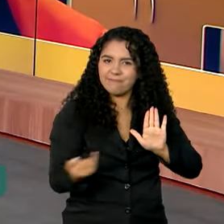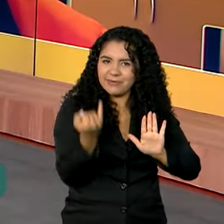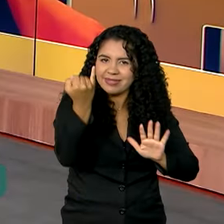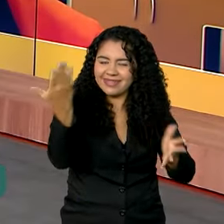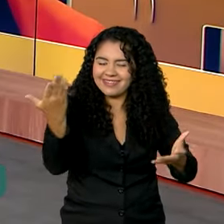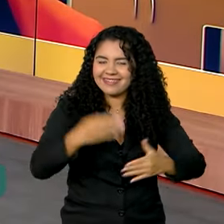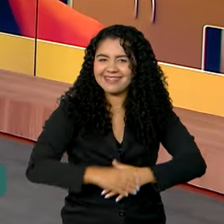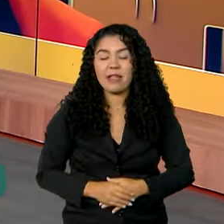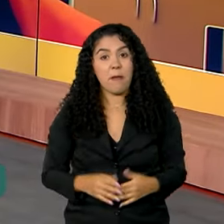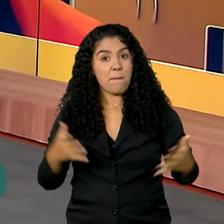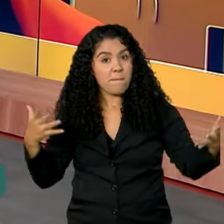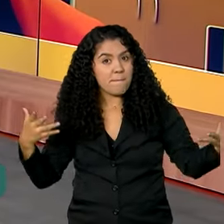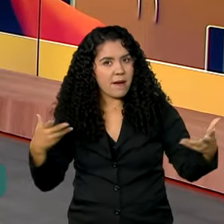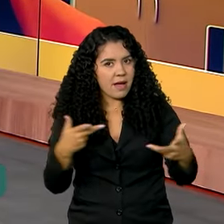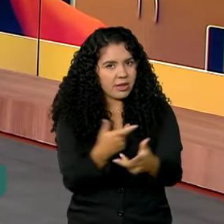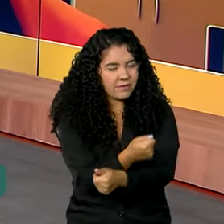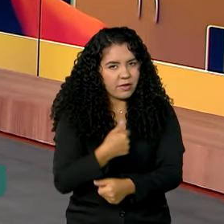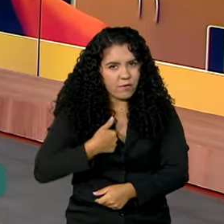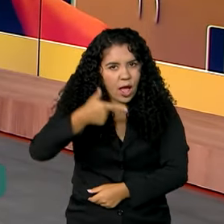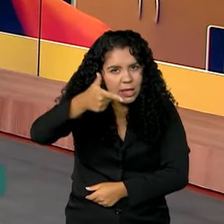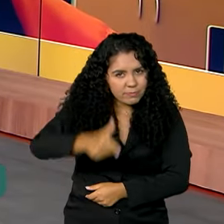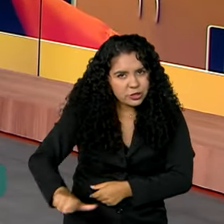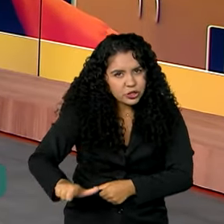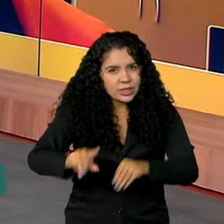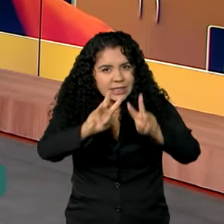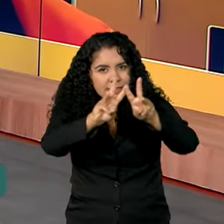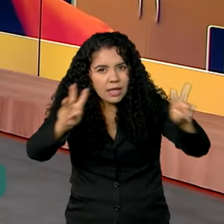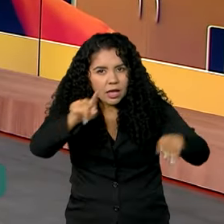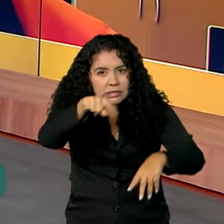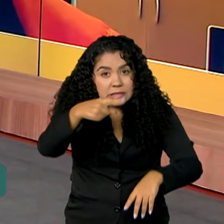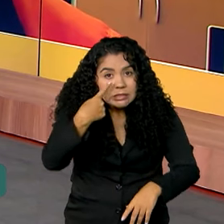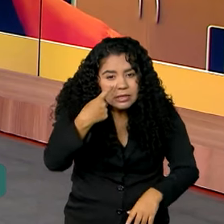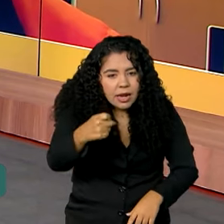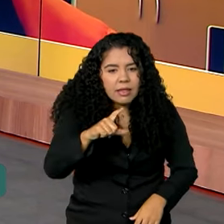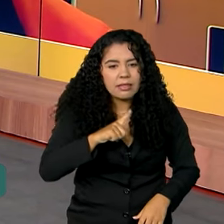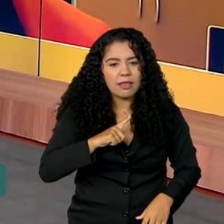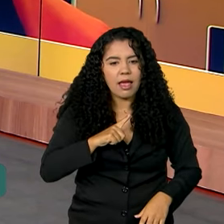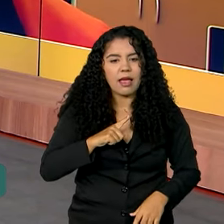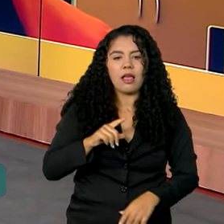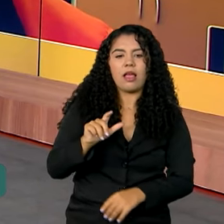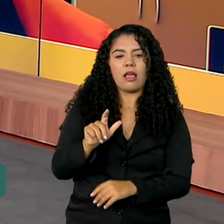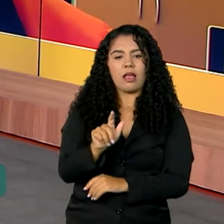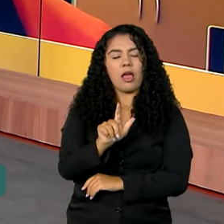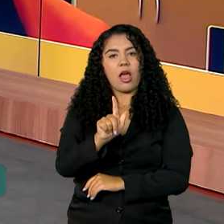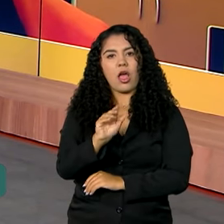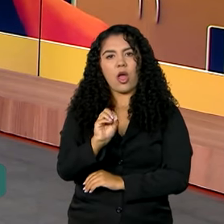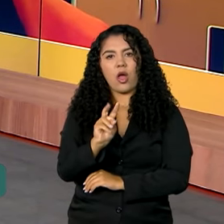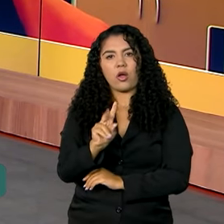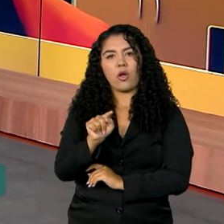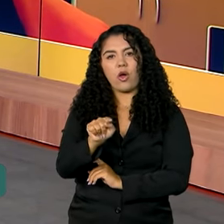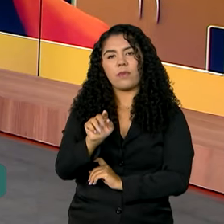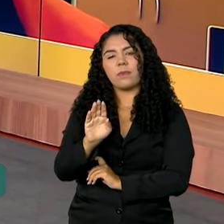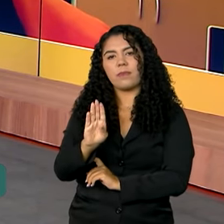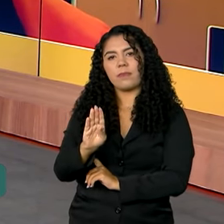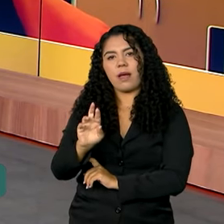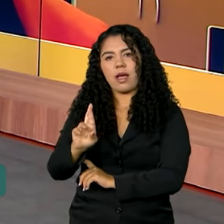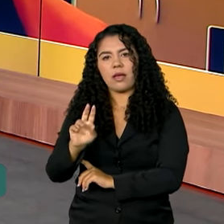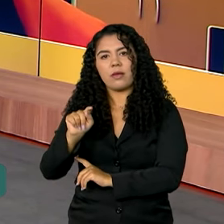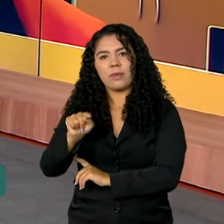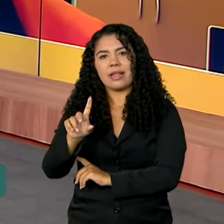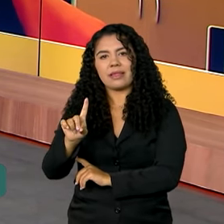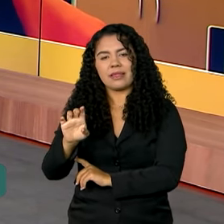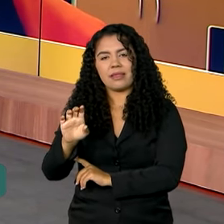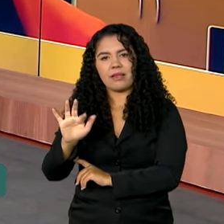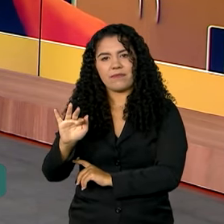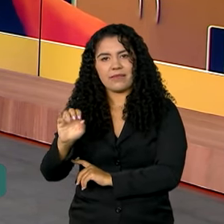Maravilha! Então, eu vou repetir aqui o portal para alguém que esteja interessado, gov.br barra defesa civil alerta. Muito